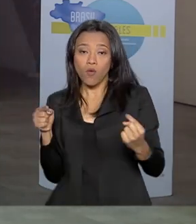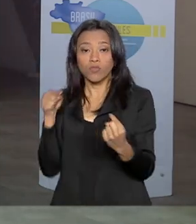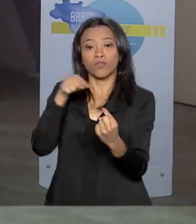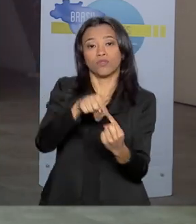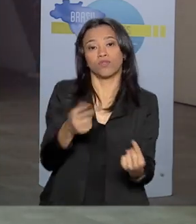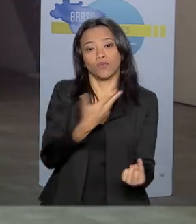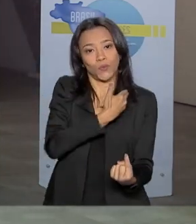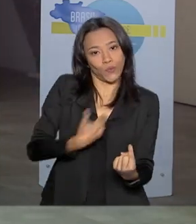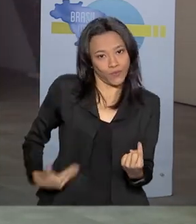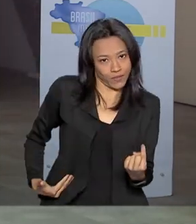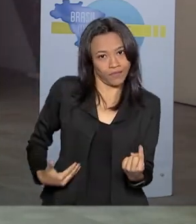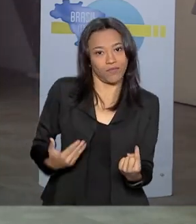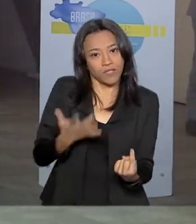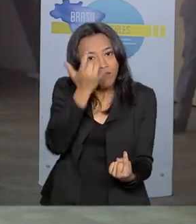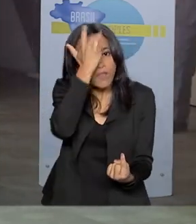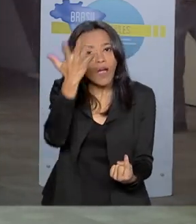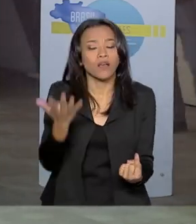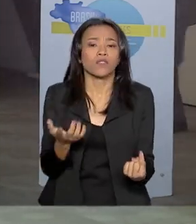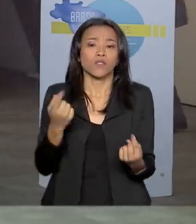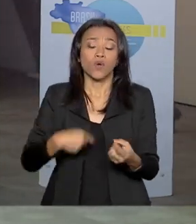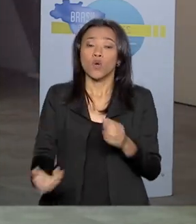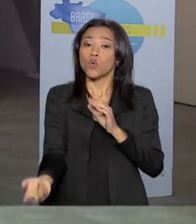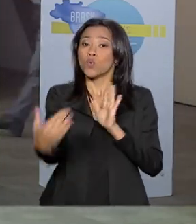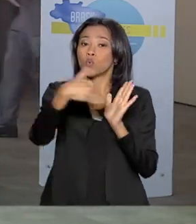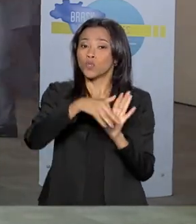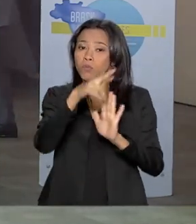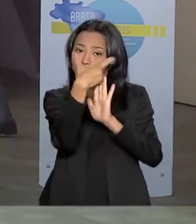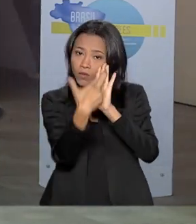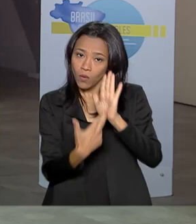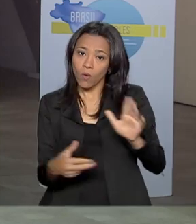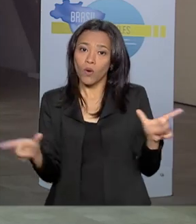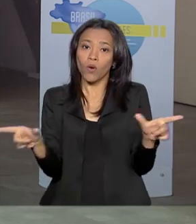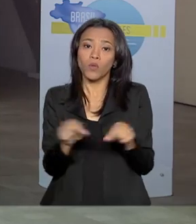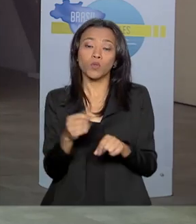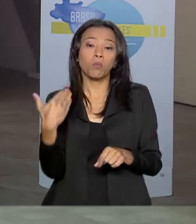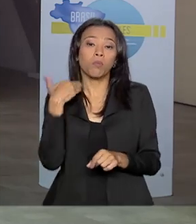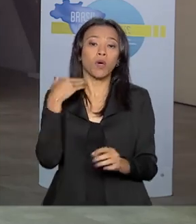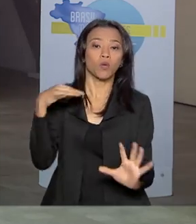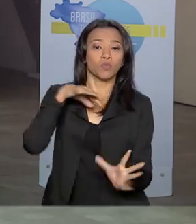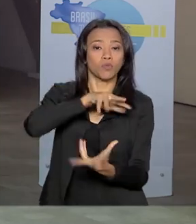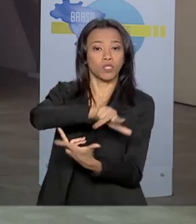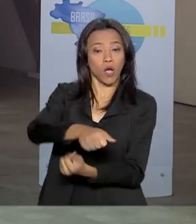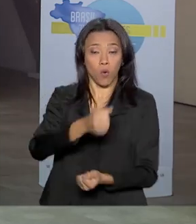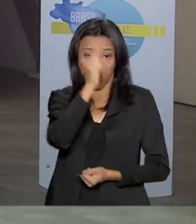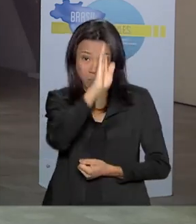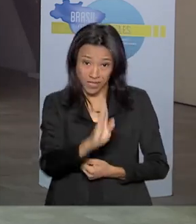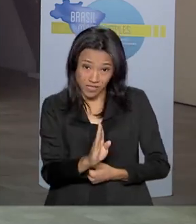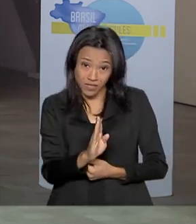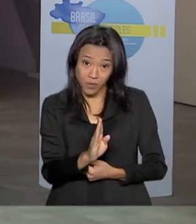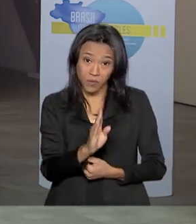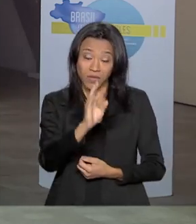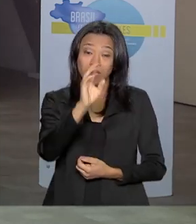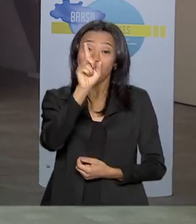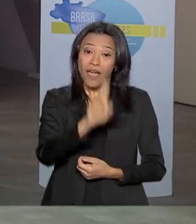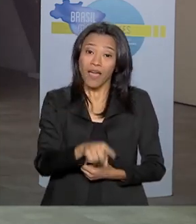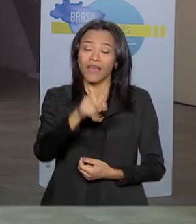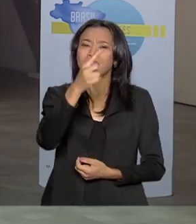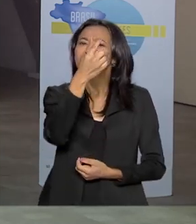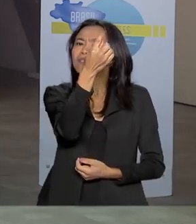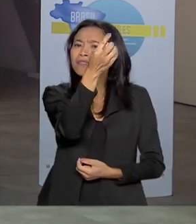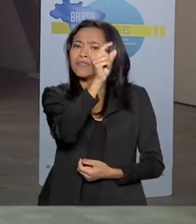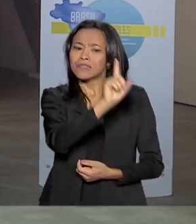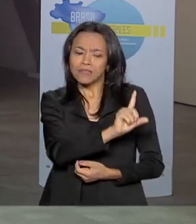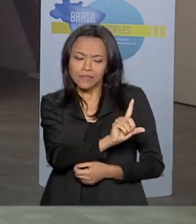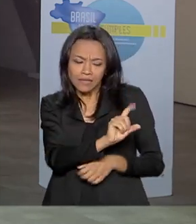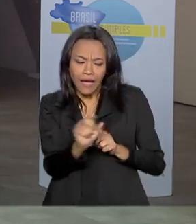governo. No último relatório do Banco Mundial sobre o tema, o Doing Business, o Brasil aparece como o centésimo nono entre